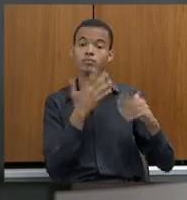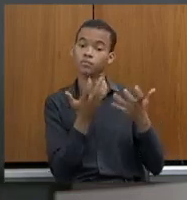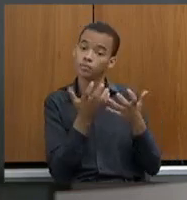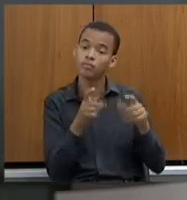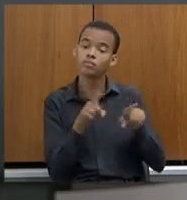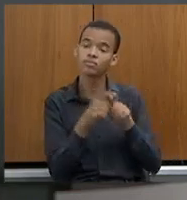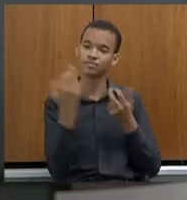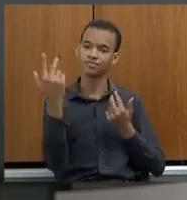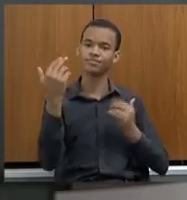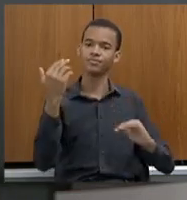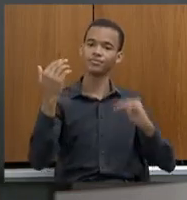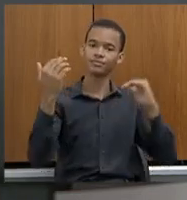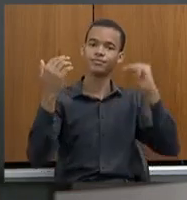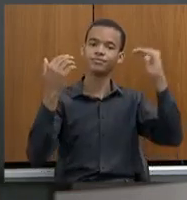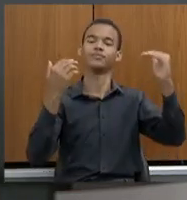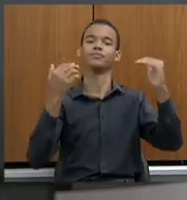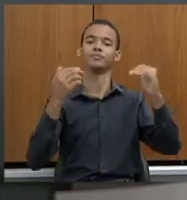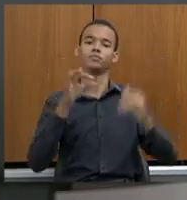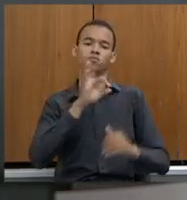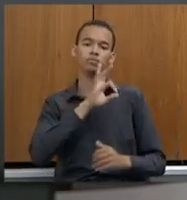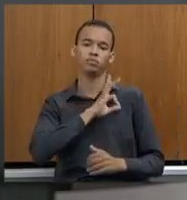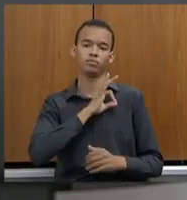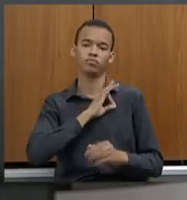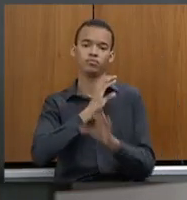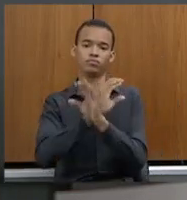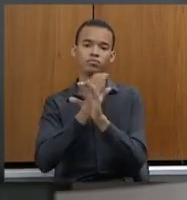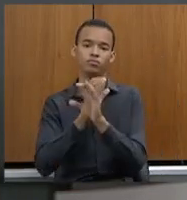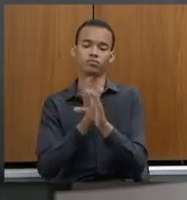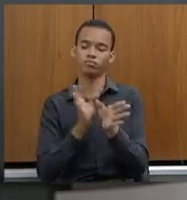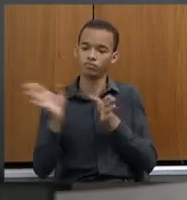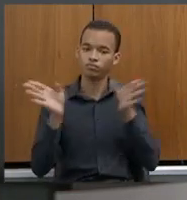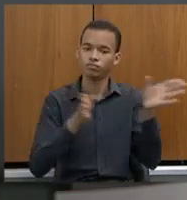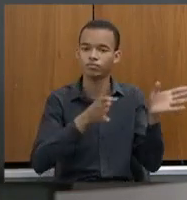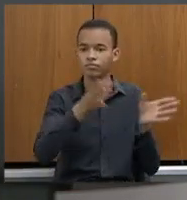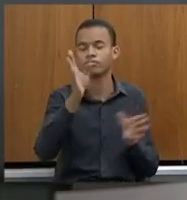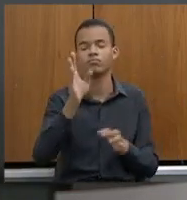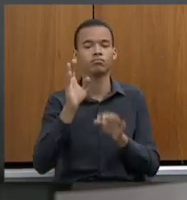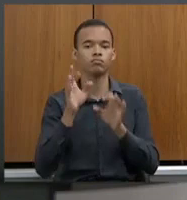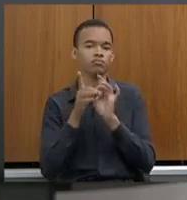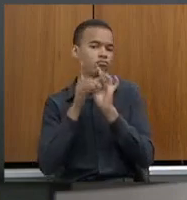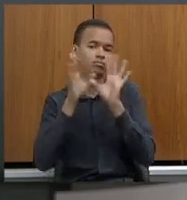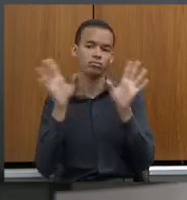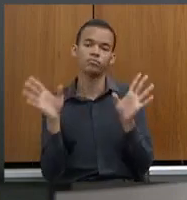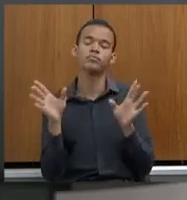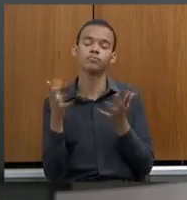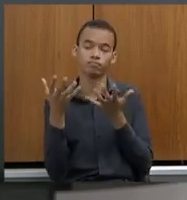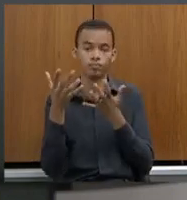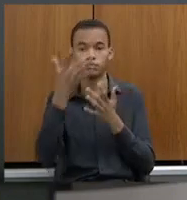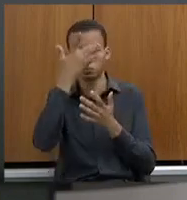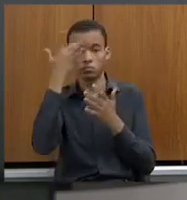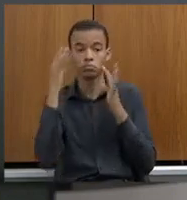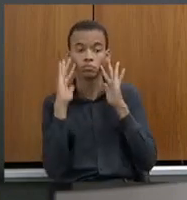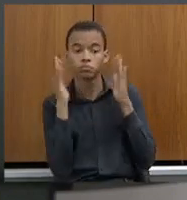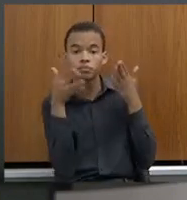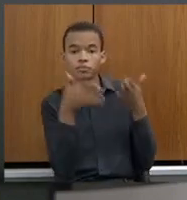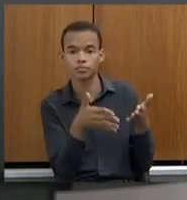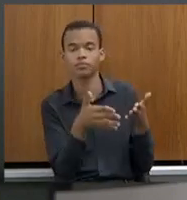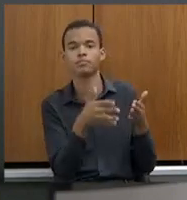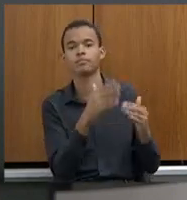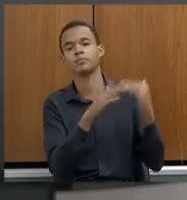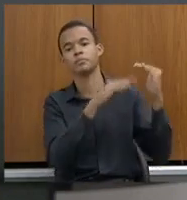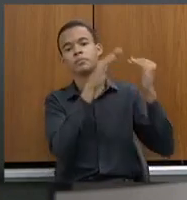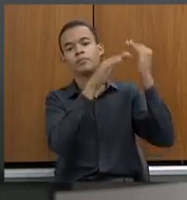esteja, no caso da Polícia Civil, com as diversas carreiras que a Polícia Civil tem. Então, nós percebemos também uma preocupação, porque tudo isso,